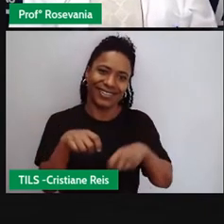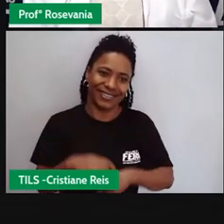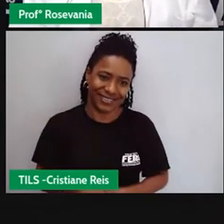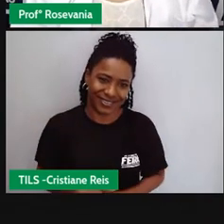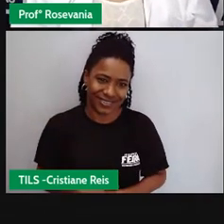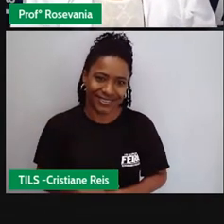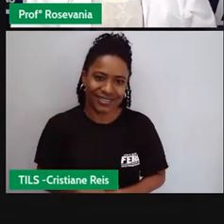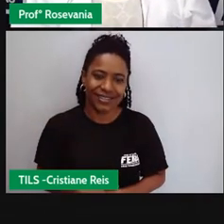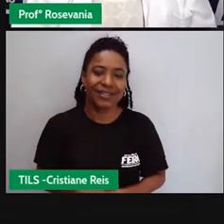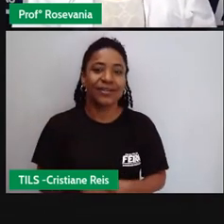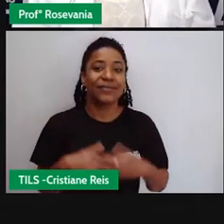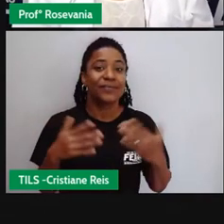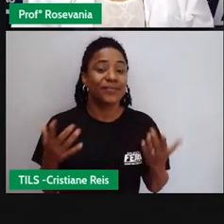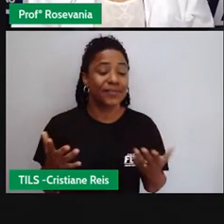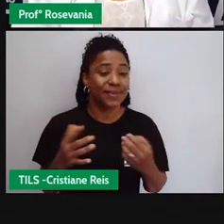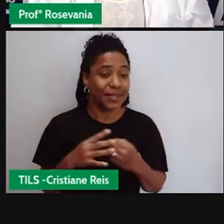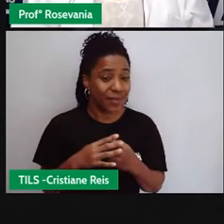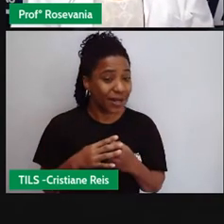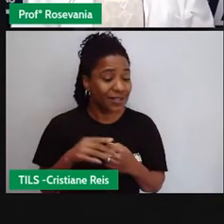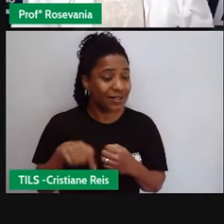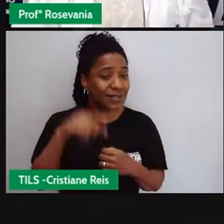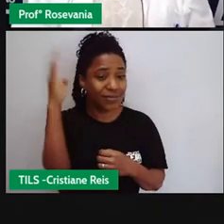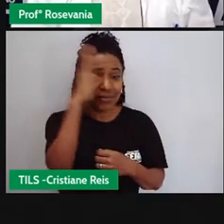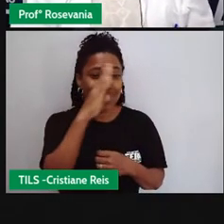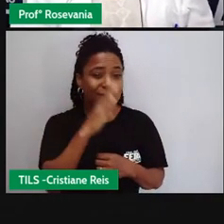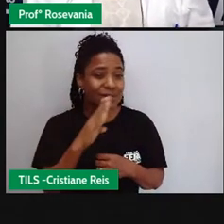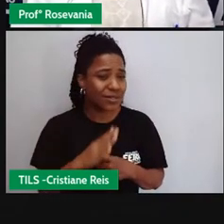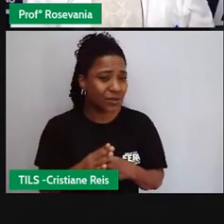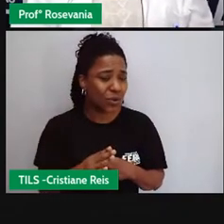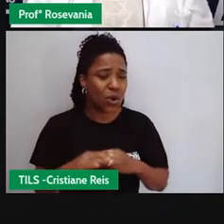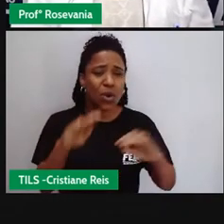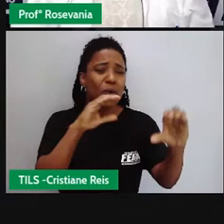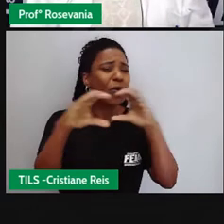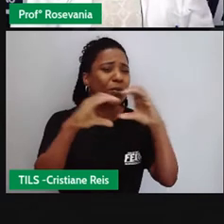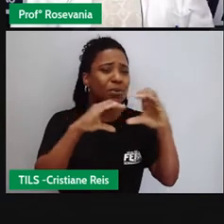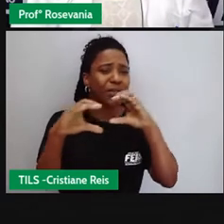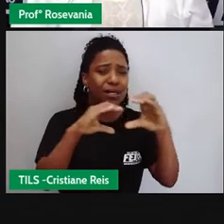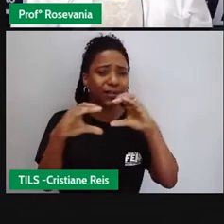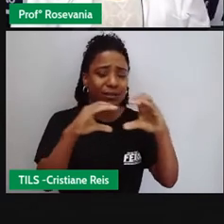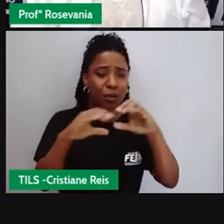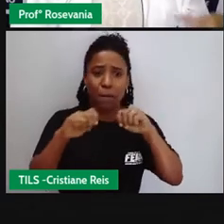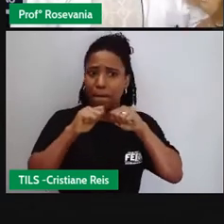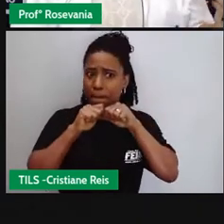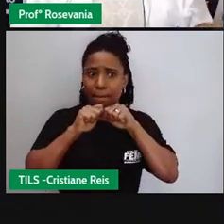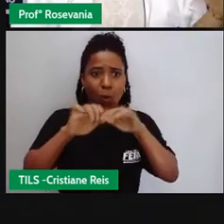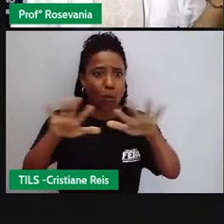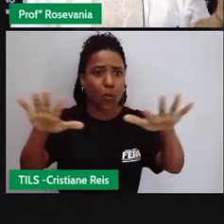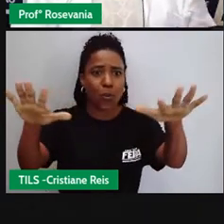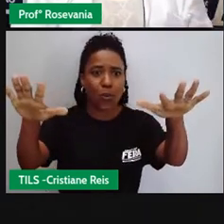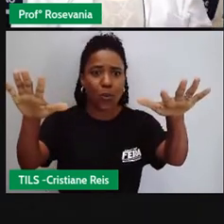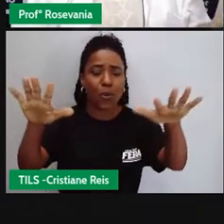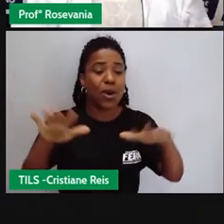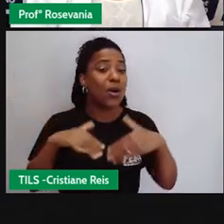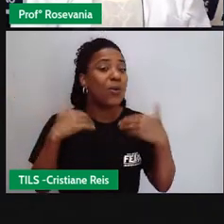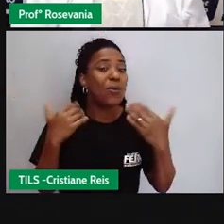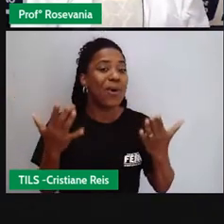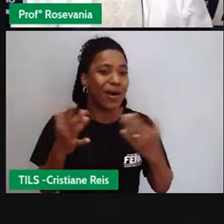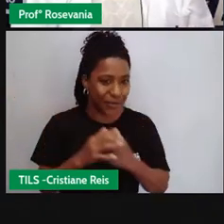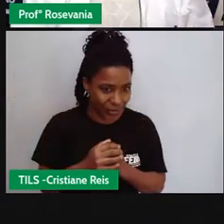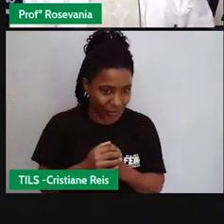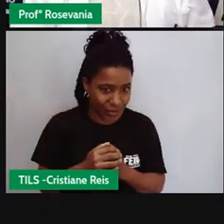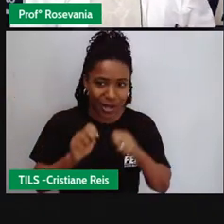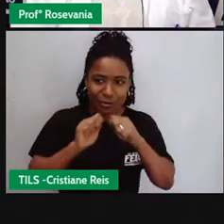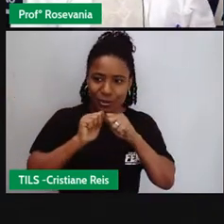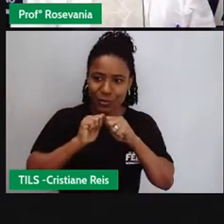os meios de comunicação de massa o que que quer dizer meios de comunicação de massa aqueles meios que atingem um número maior de pessoas